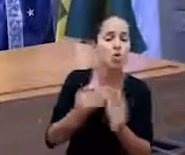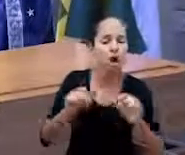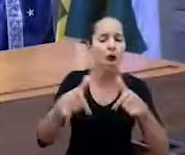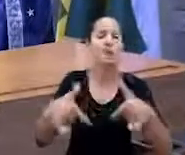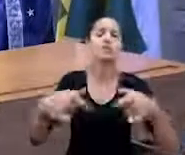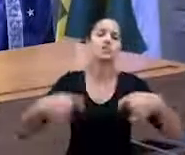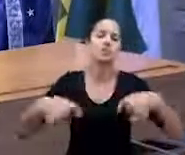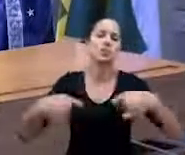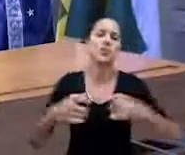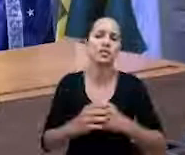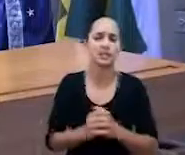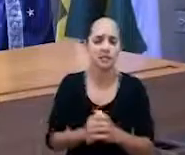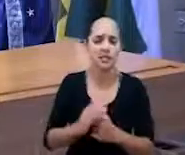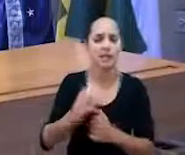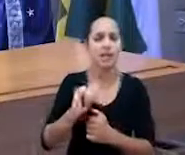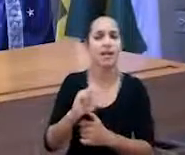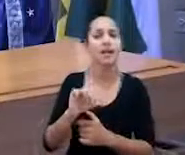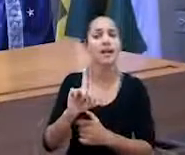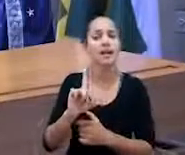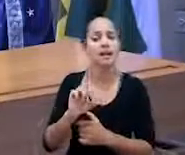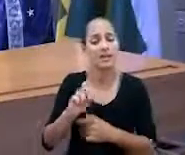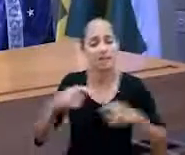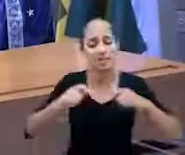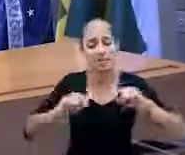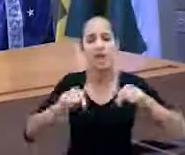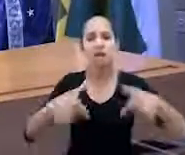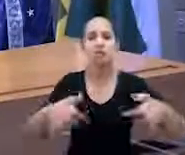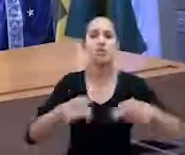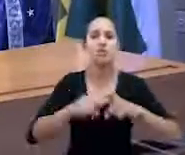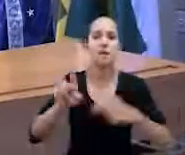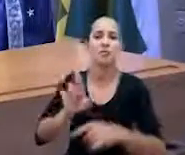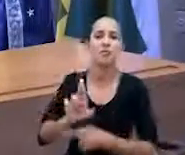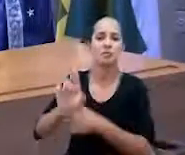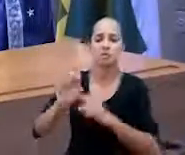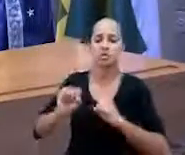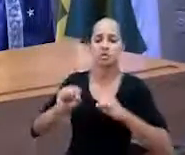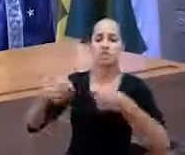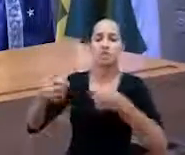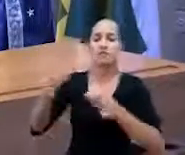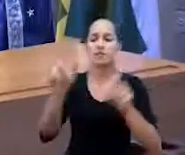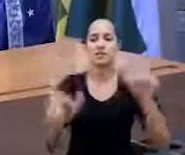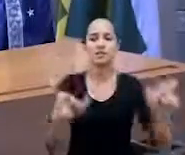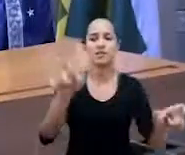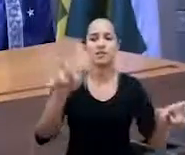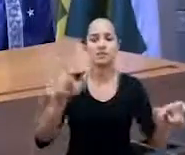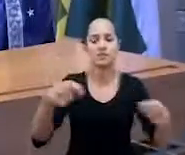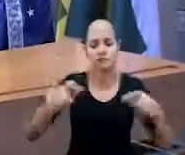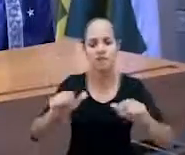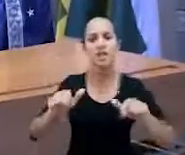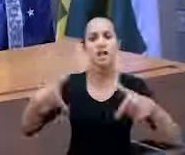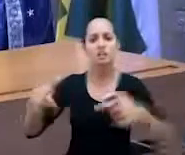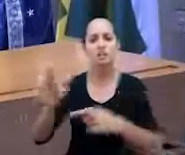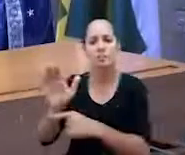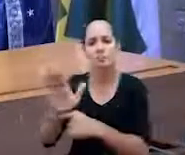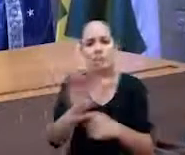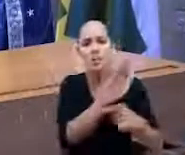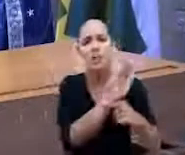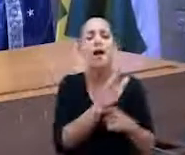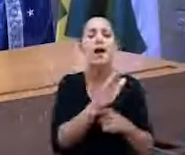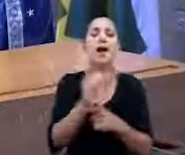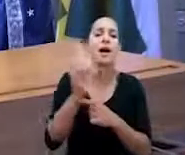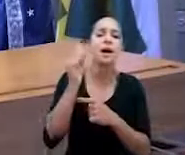O Cade precisa agir. Mas a promotoria de defesa do consumidor deveria agir também para livrar a gente.